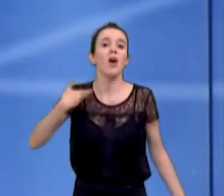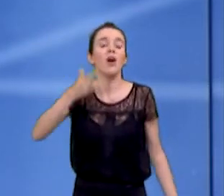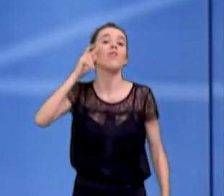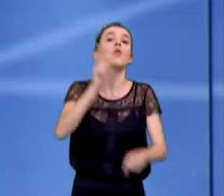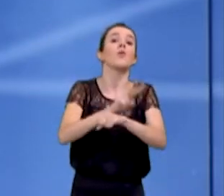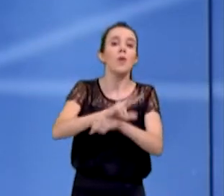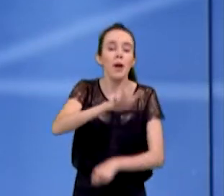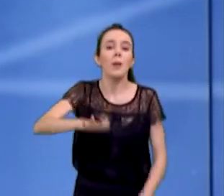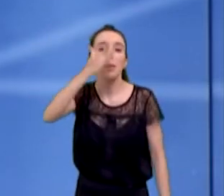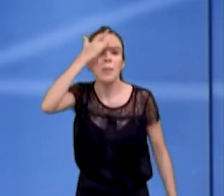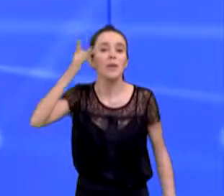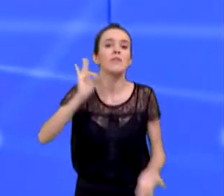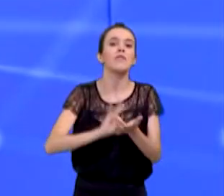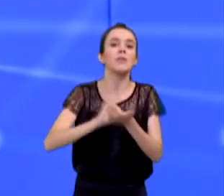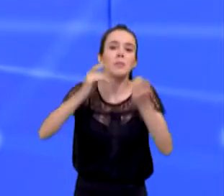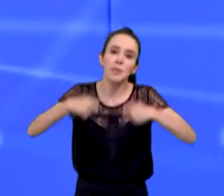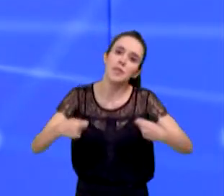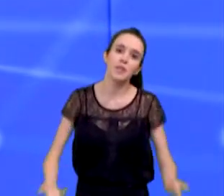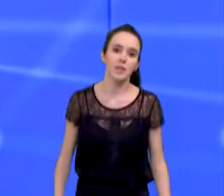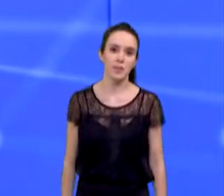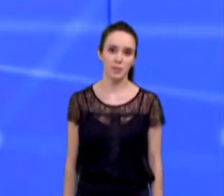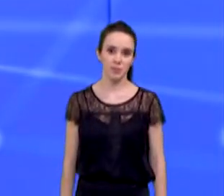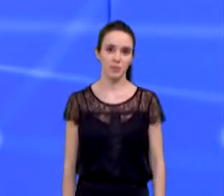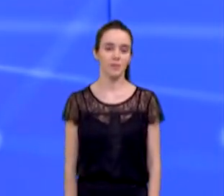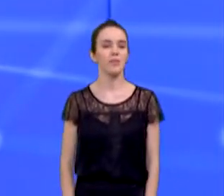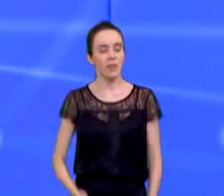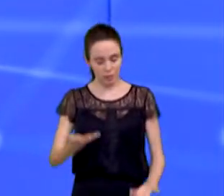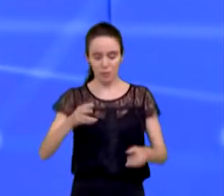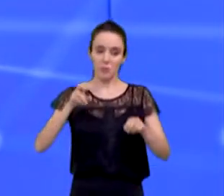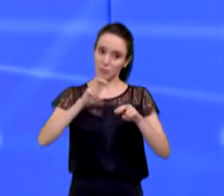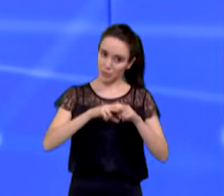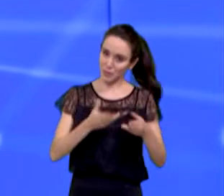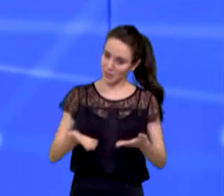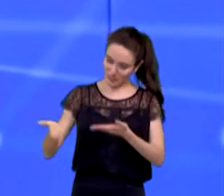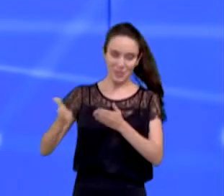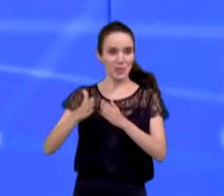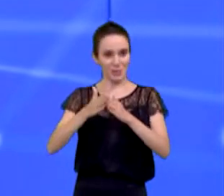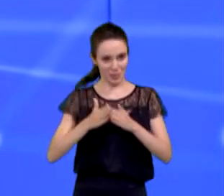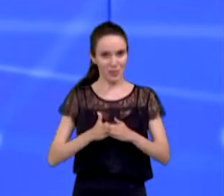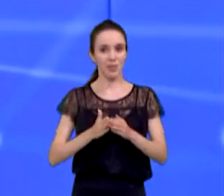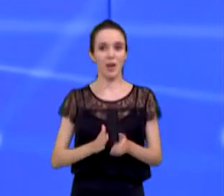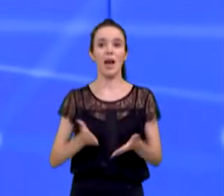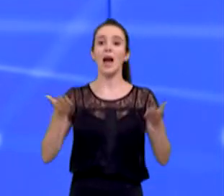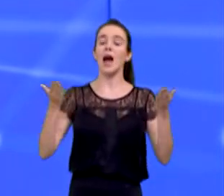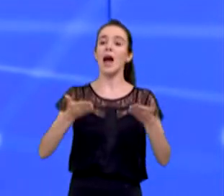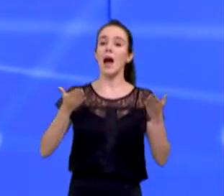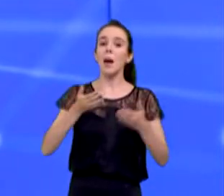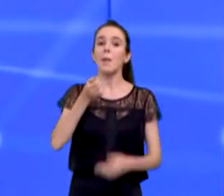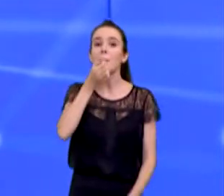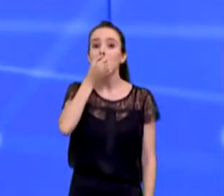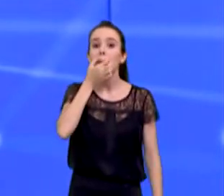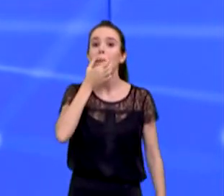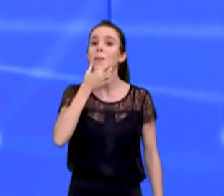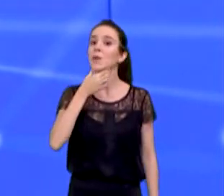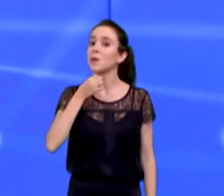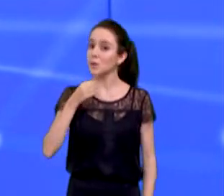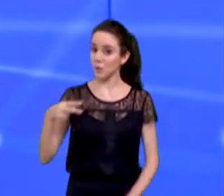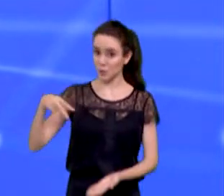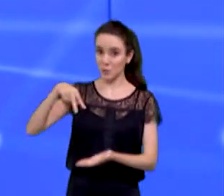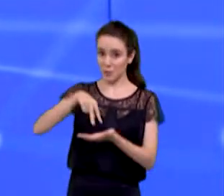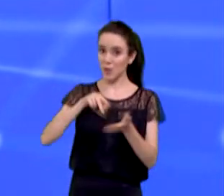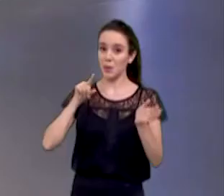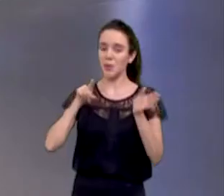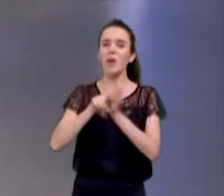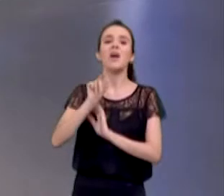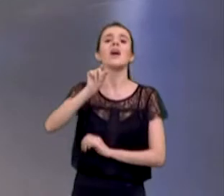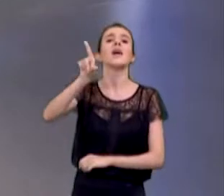cuidar das pessoas que mais precisam. esgotado, candidato. Muito obrigado aos candidatos, podem retornar aos lugares. O candidato João Bosco, do PCdoB, é próximo a perguntar. Para quem vai a pergunta,